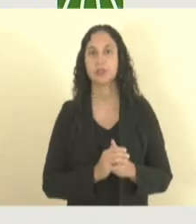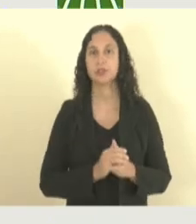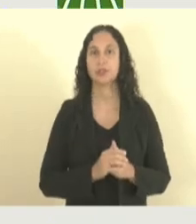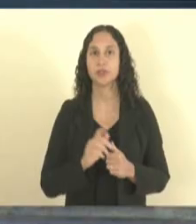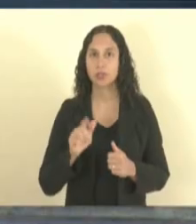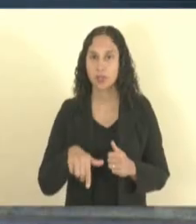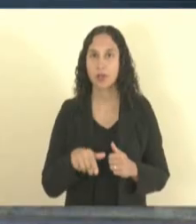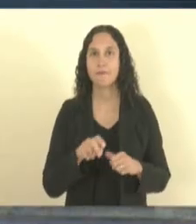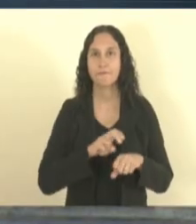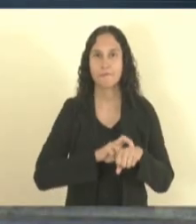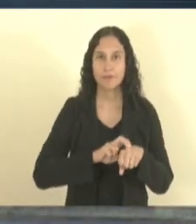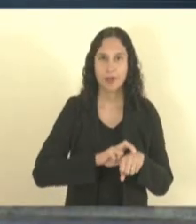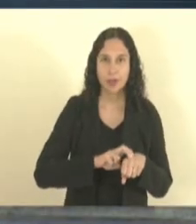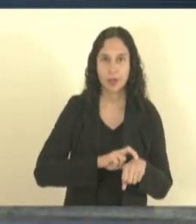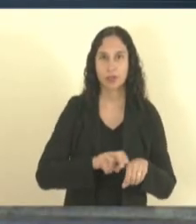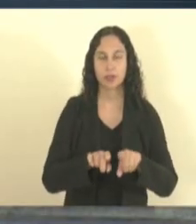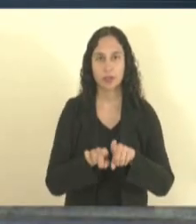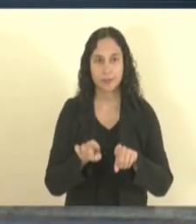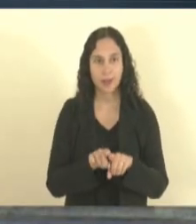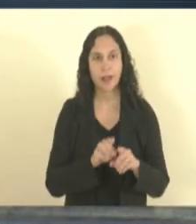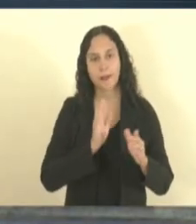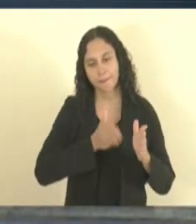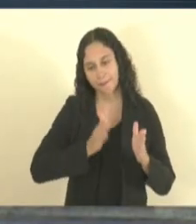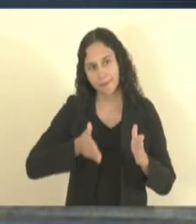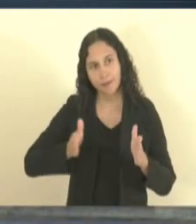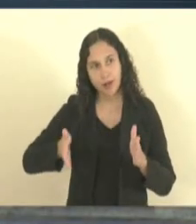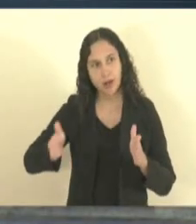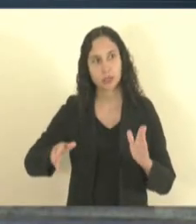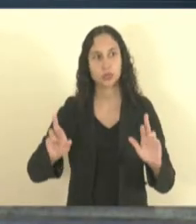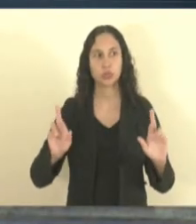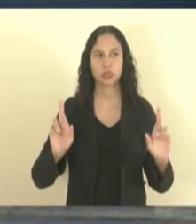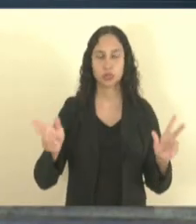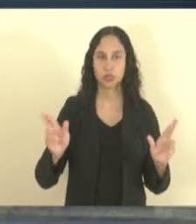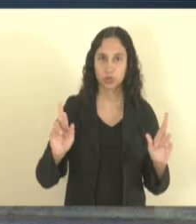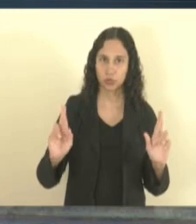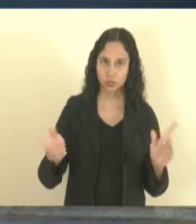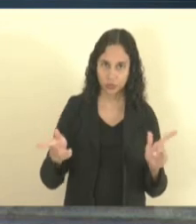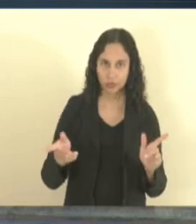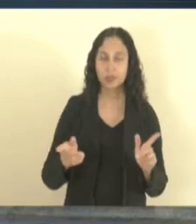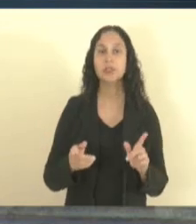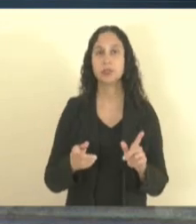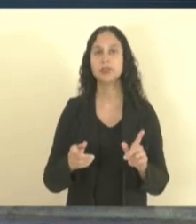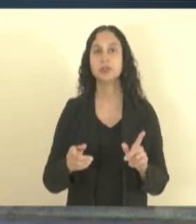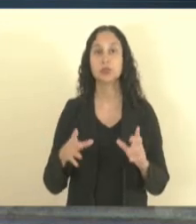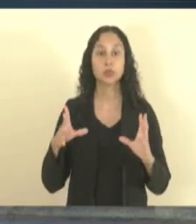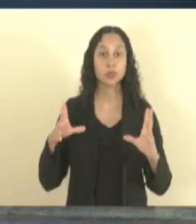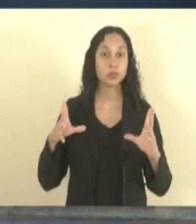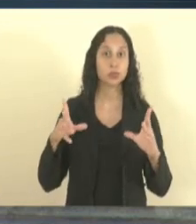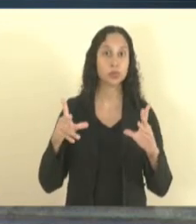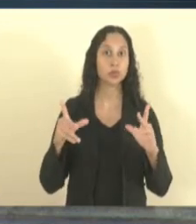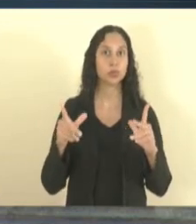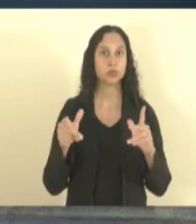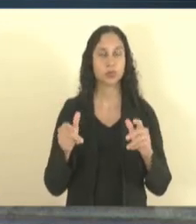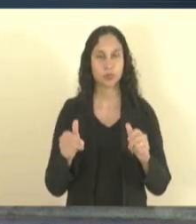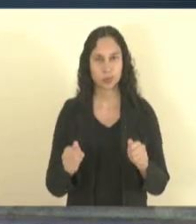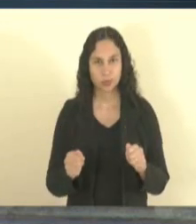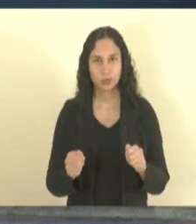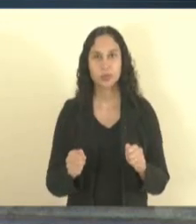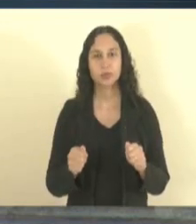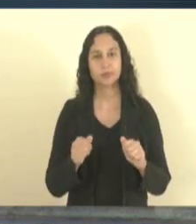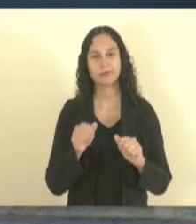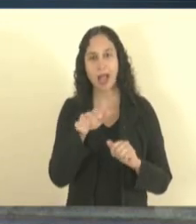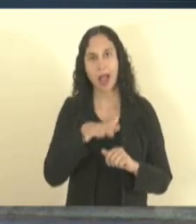FNE Verde, também temos prazos diferenciados para tudo que contemple o meio